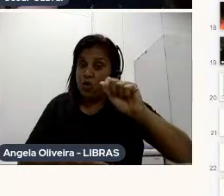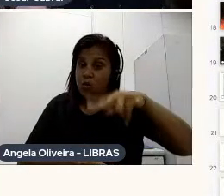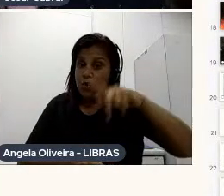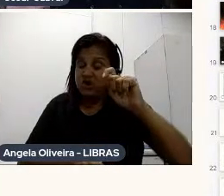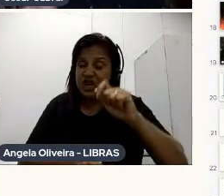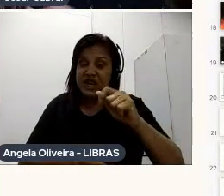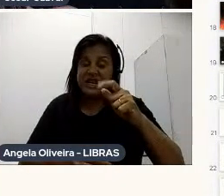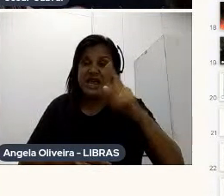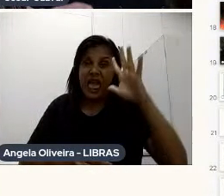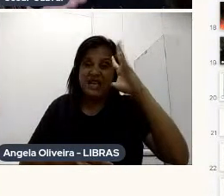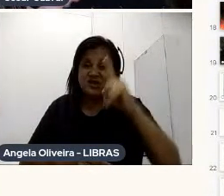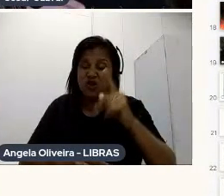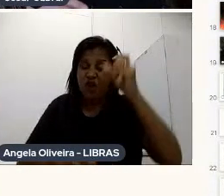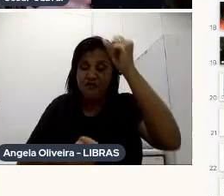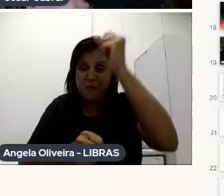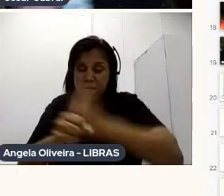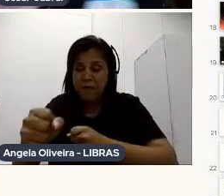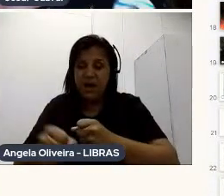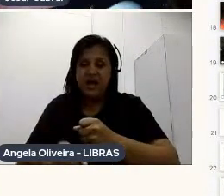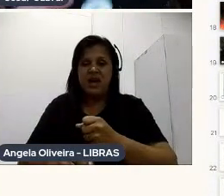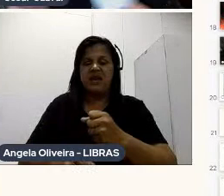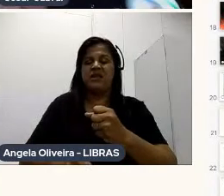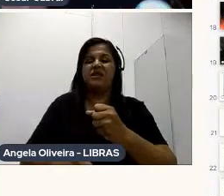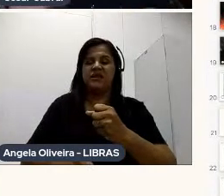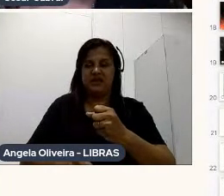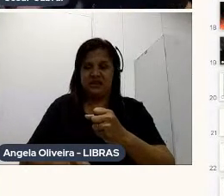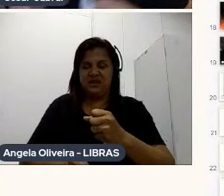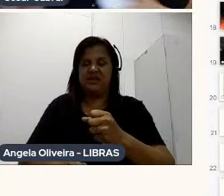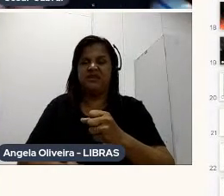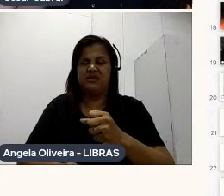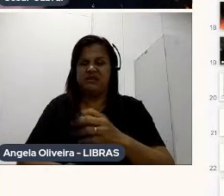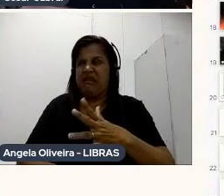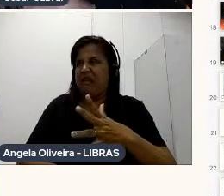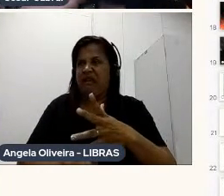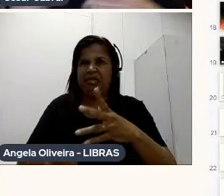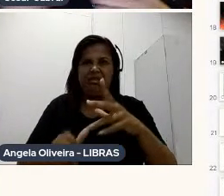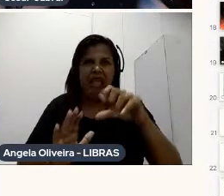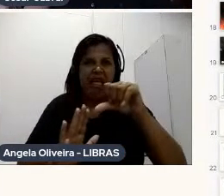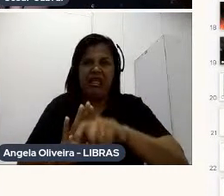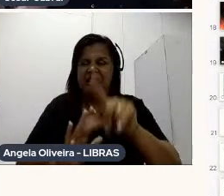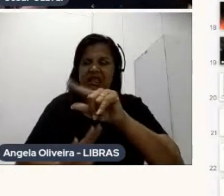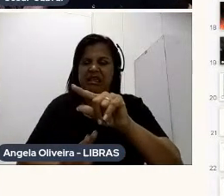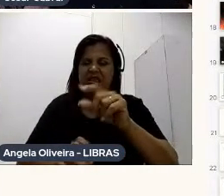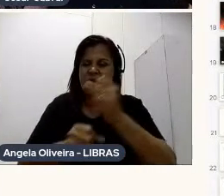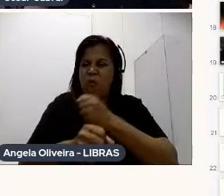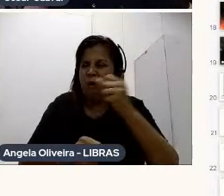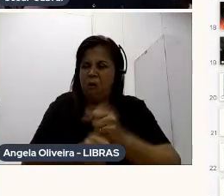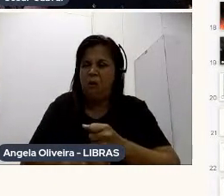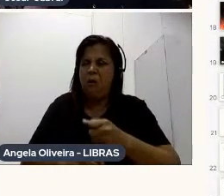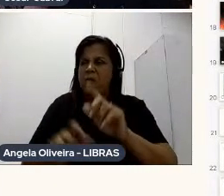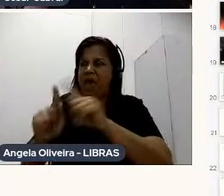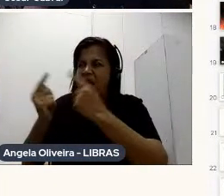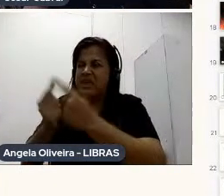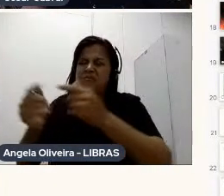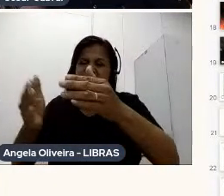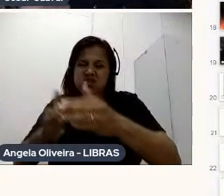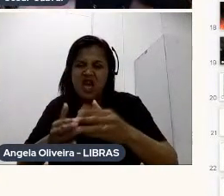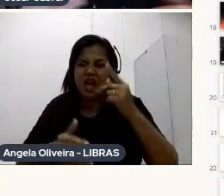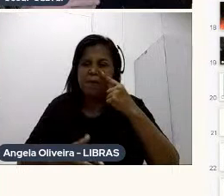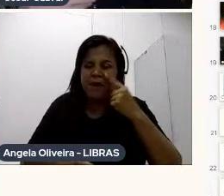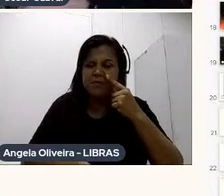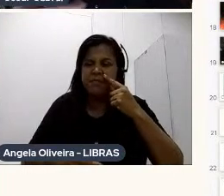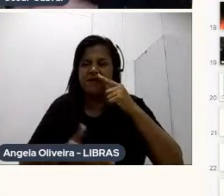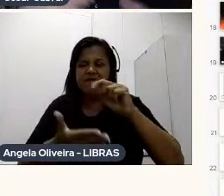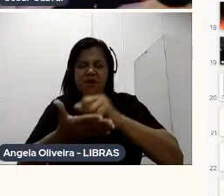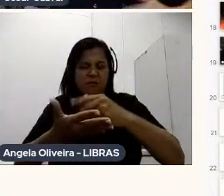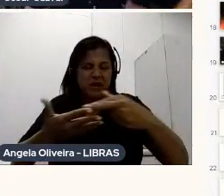personagem O Bob Cuspe Ele decide De uma vez Ele está em crise Com a obra A equipe chega E pede Para ver o material E ele